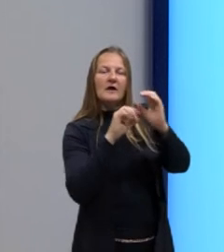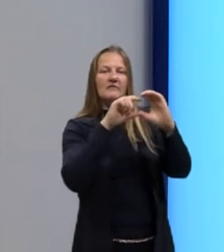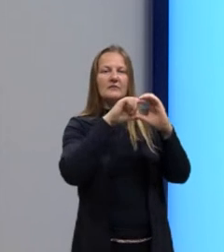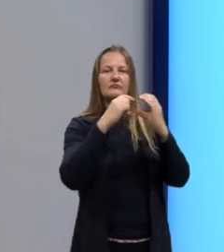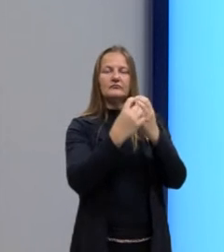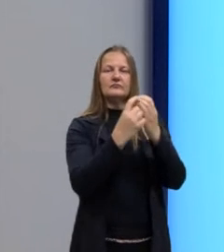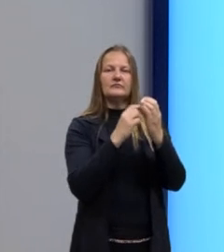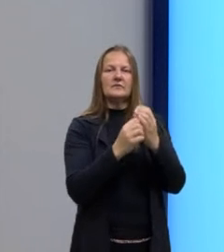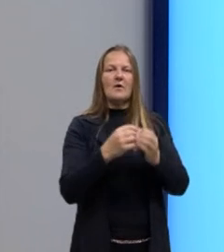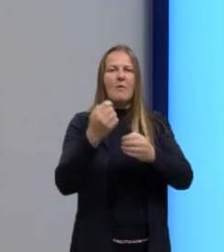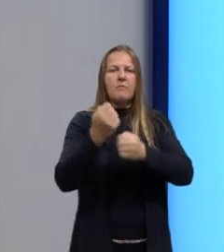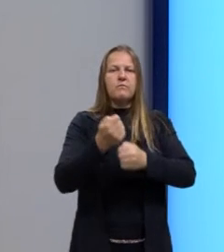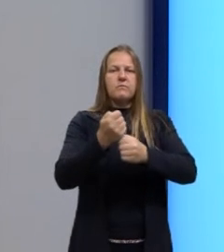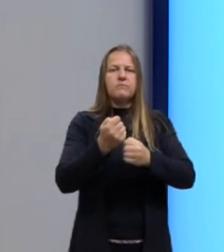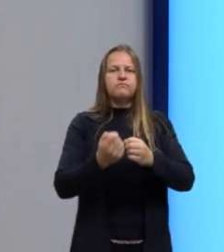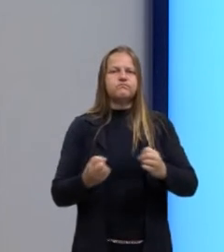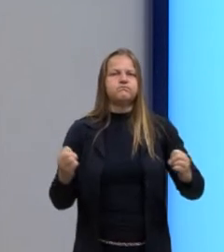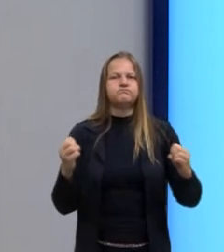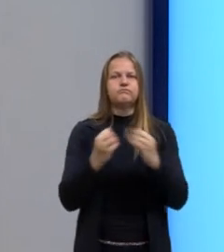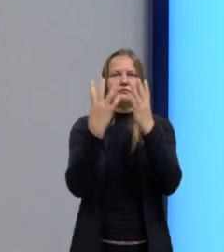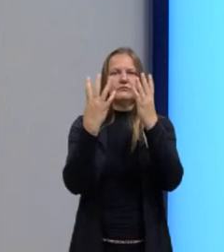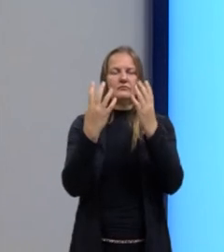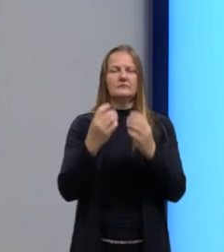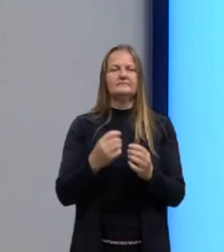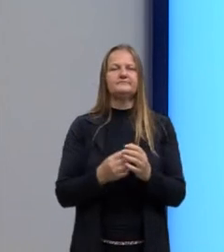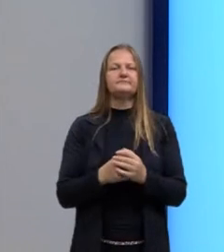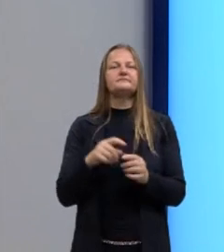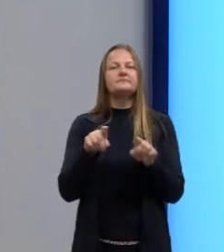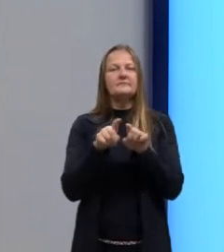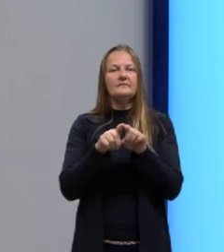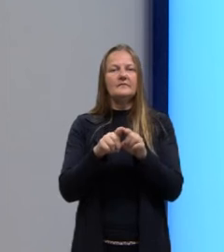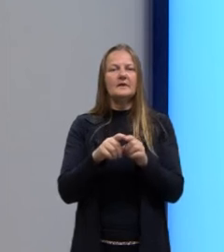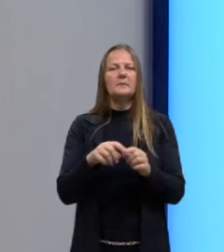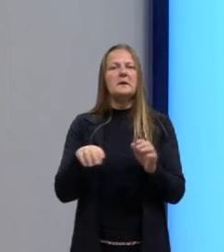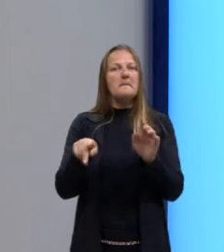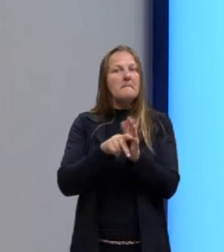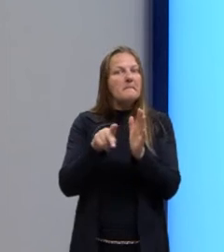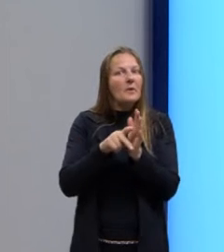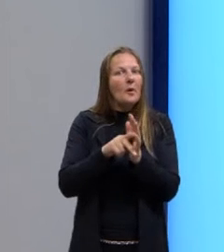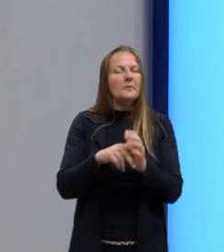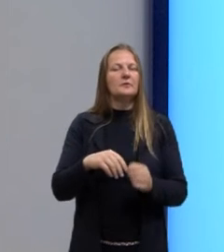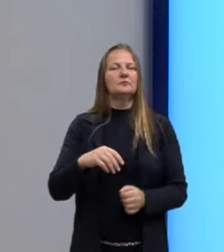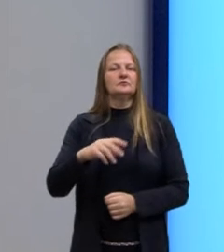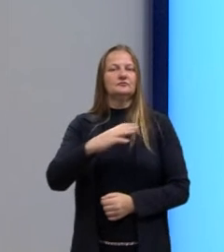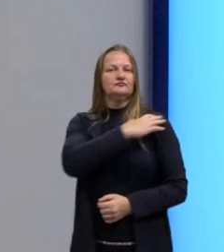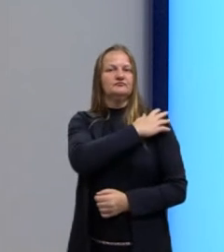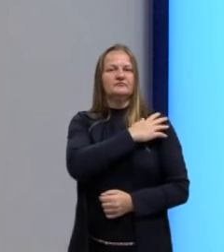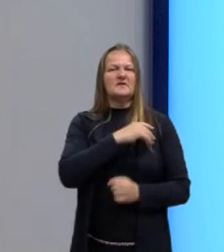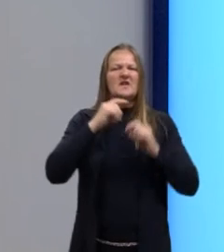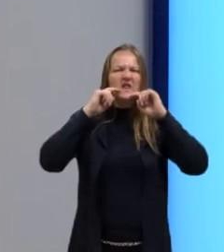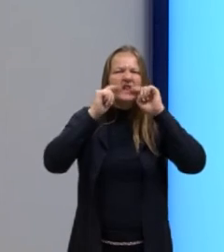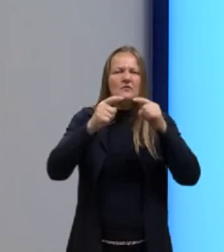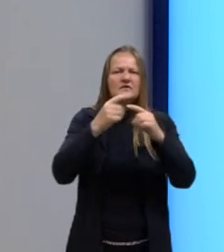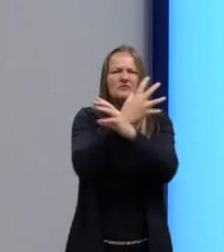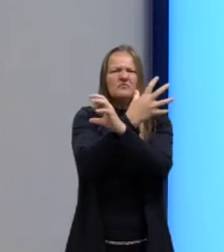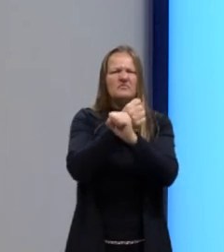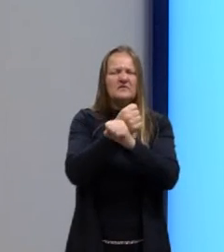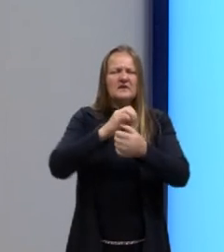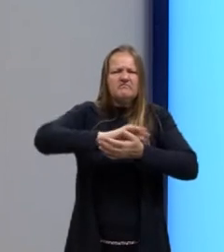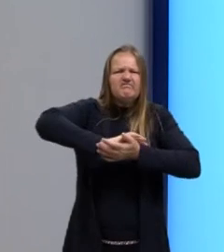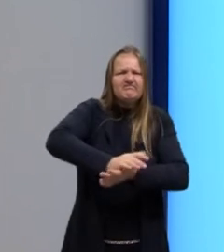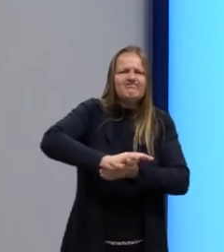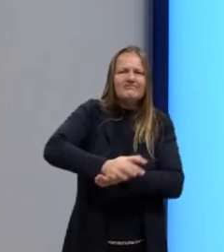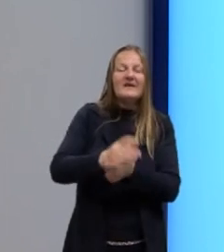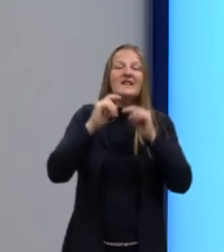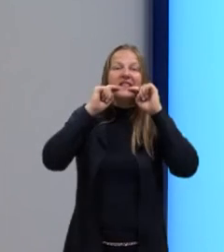coquetel molotov, sobre questões do regime militar, denunciando a censura, a tortura.